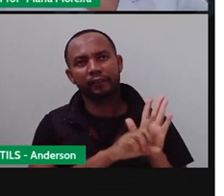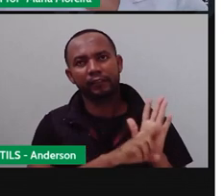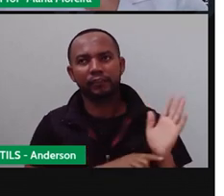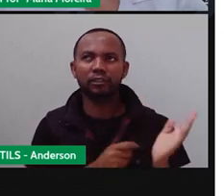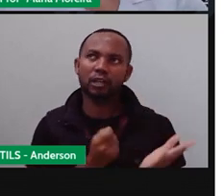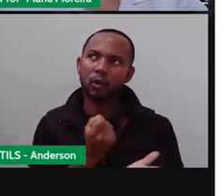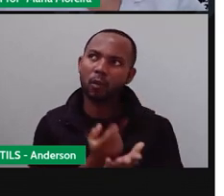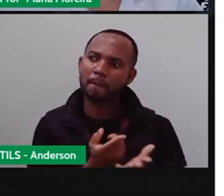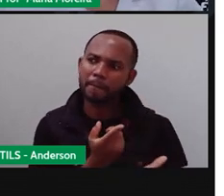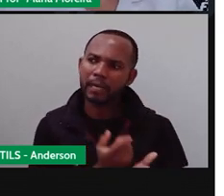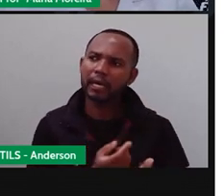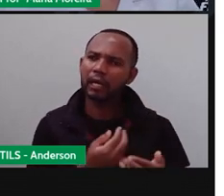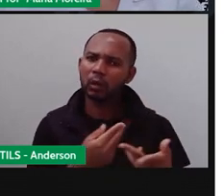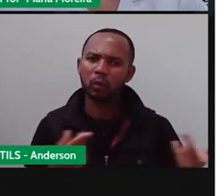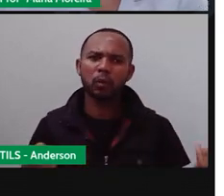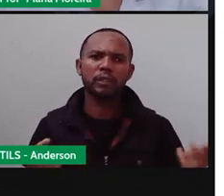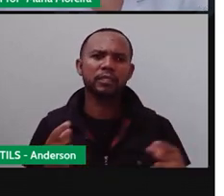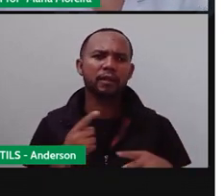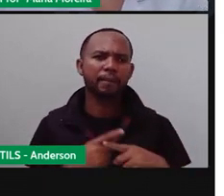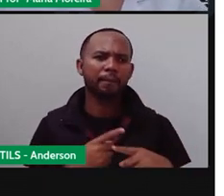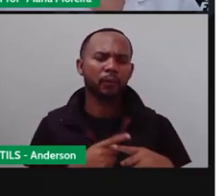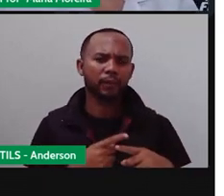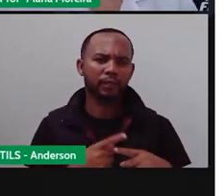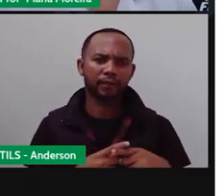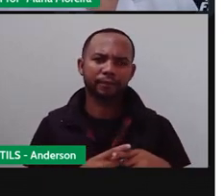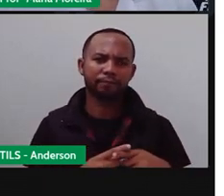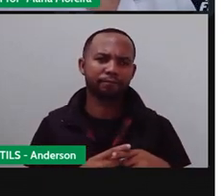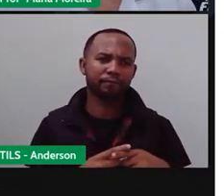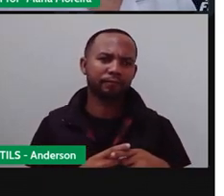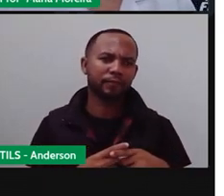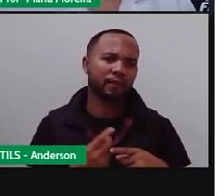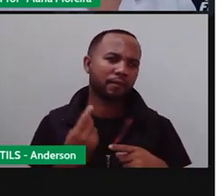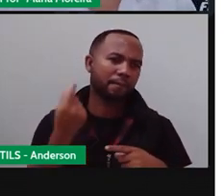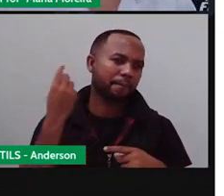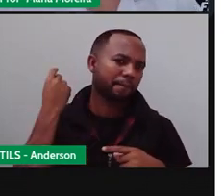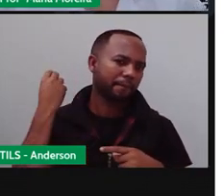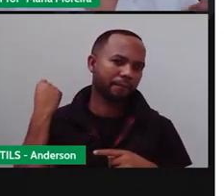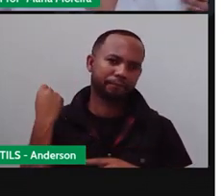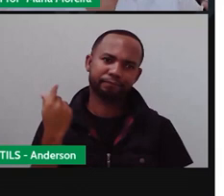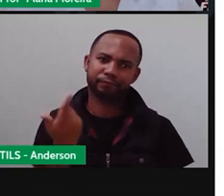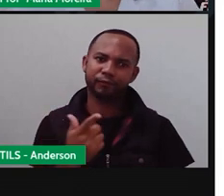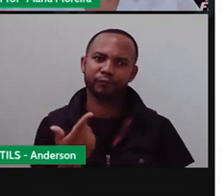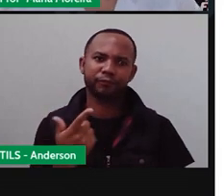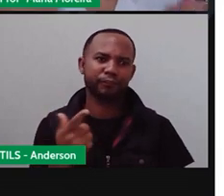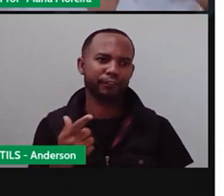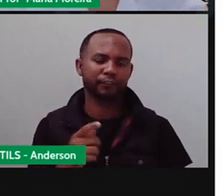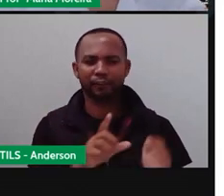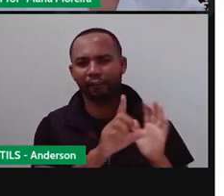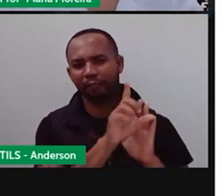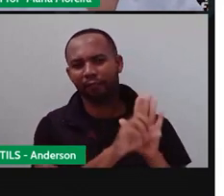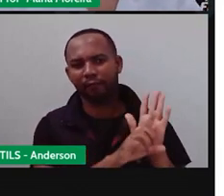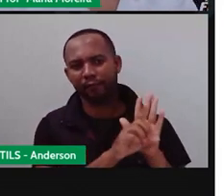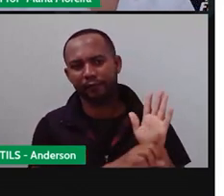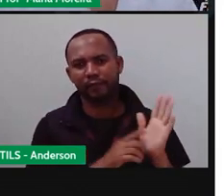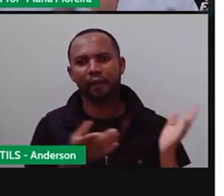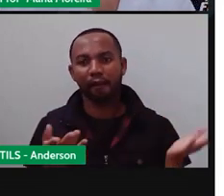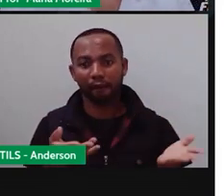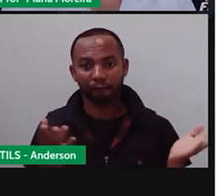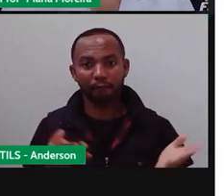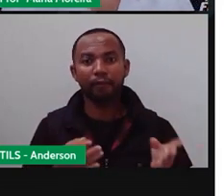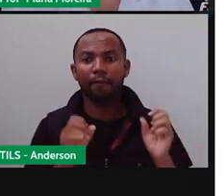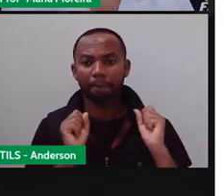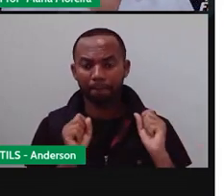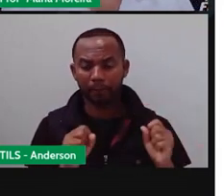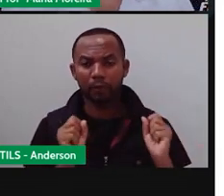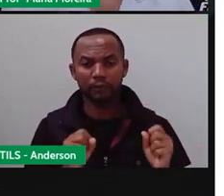comprar tal coisa. Por quê? Porque não tinha uma lista. Então, agora que vocês já sabem, né, que a está fazendo essa retomada, vocês